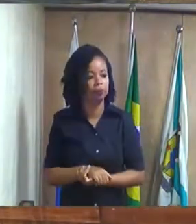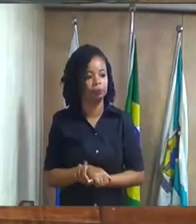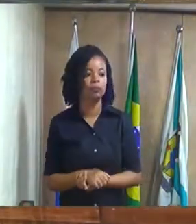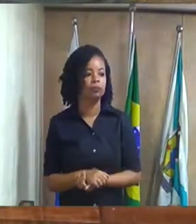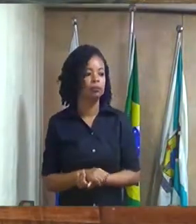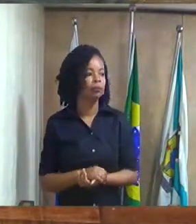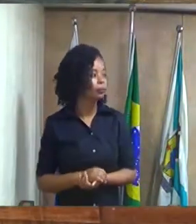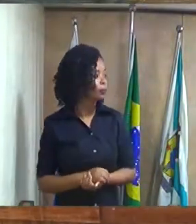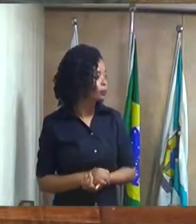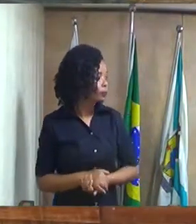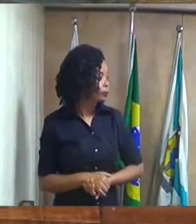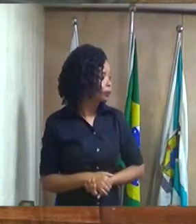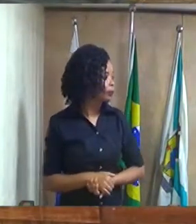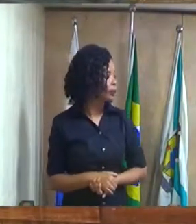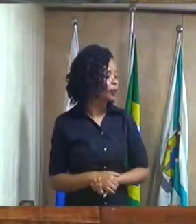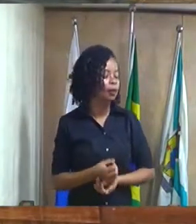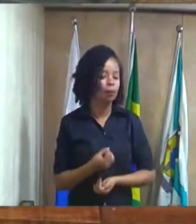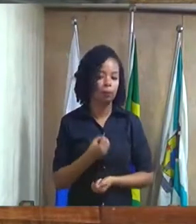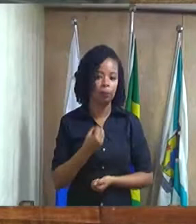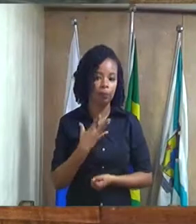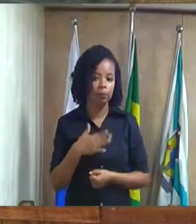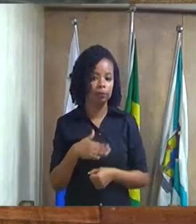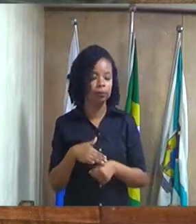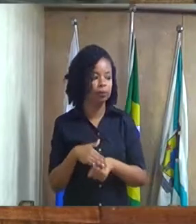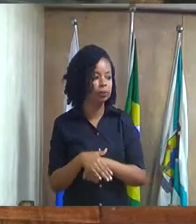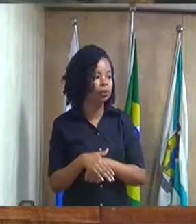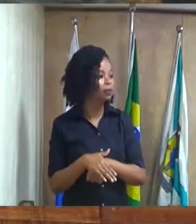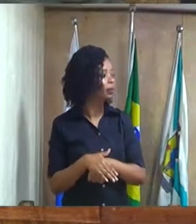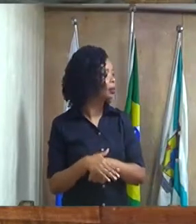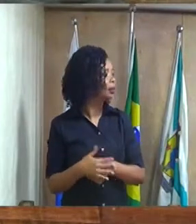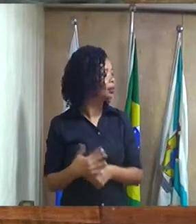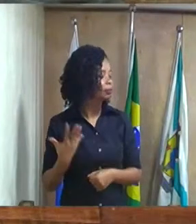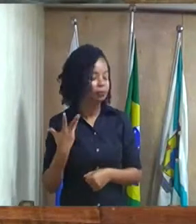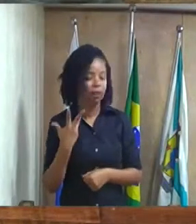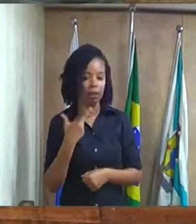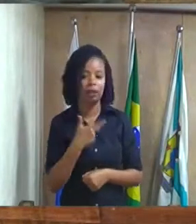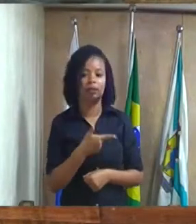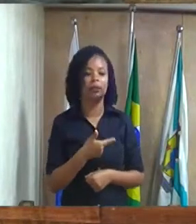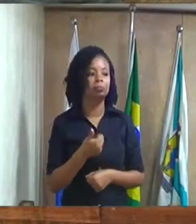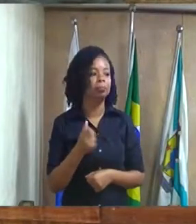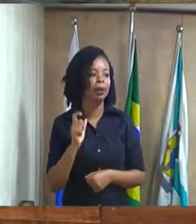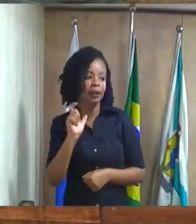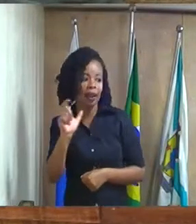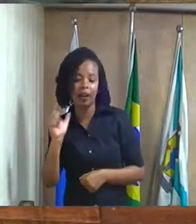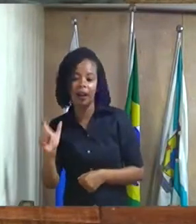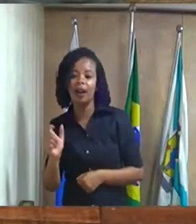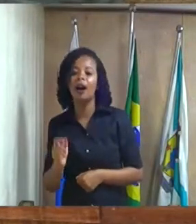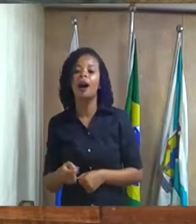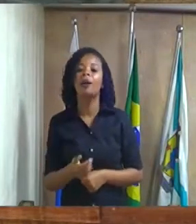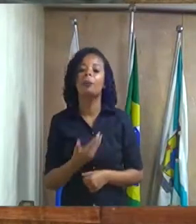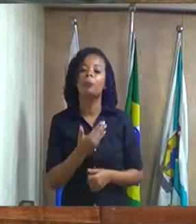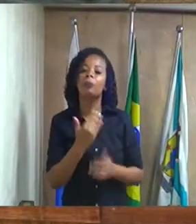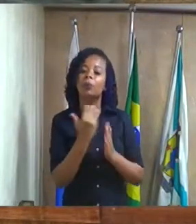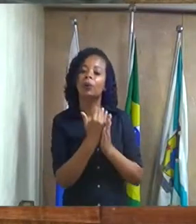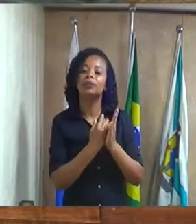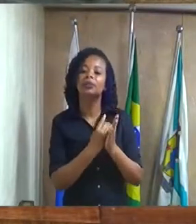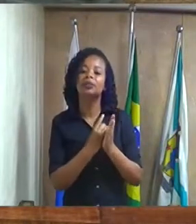boa noite boa noite pelas belas palavras e por ordem de discussão vereador cowboy